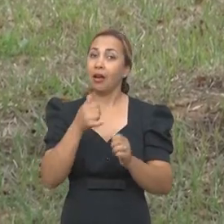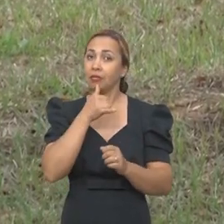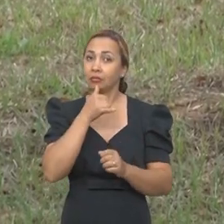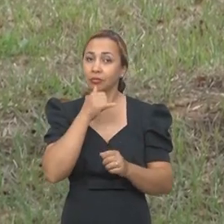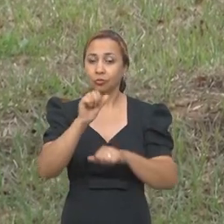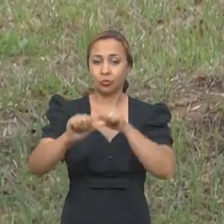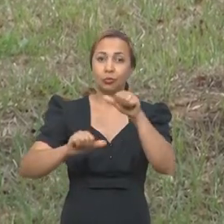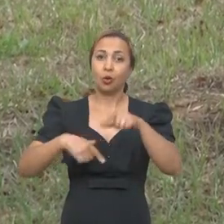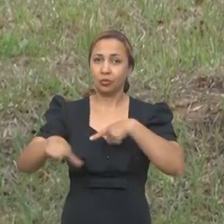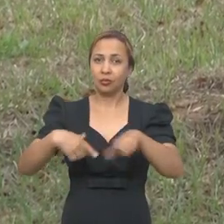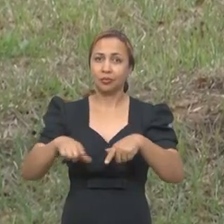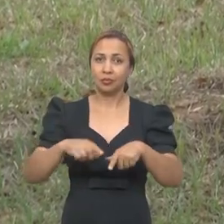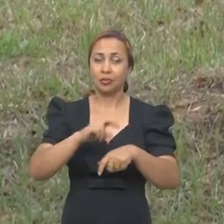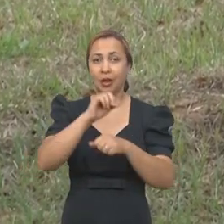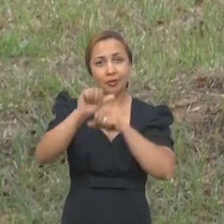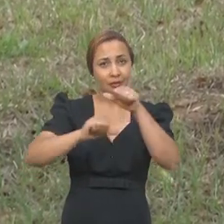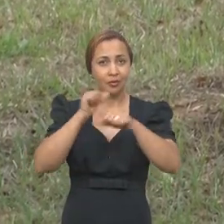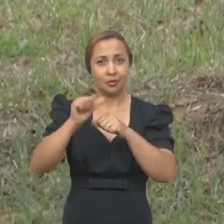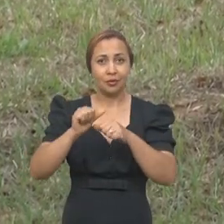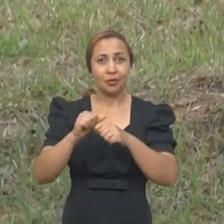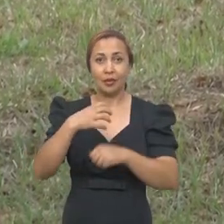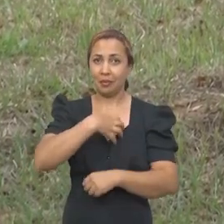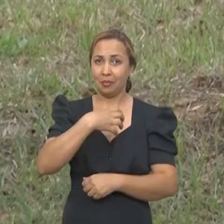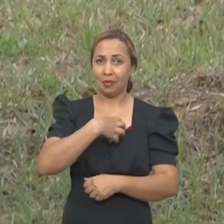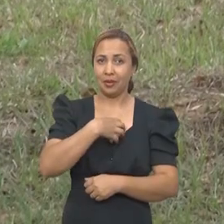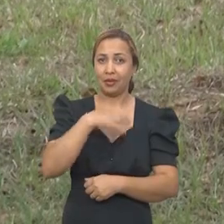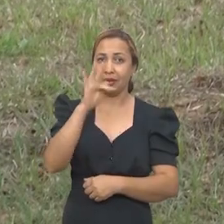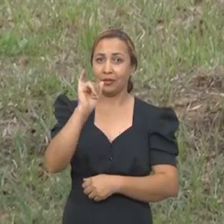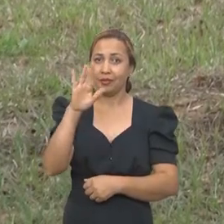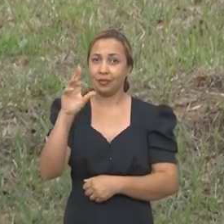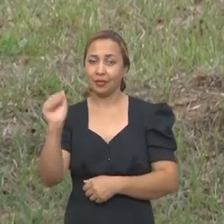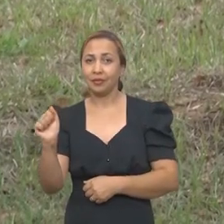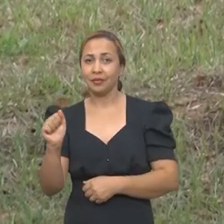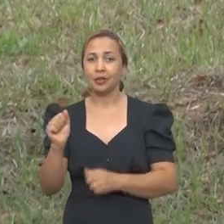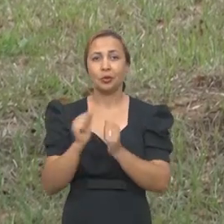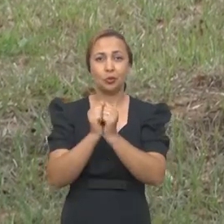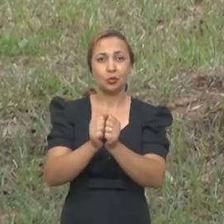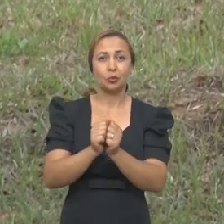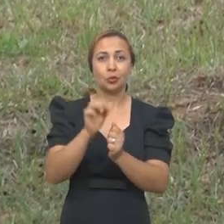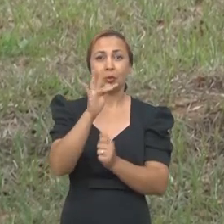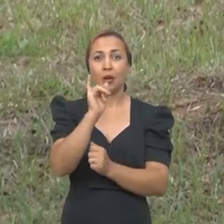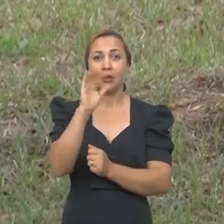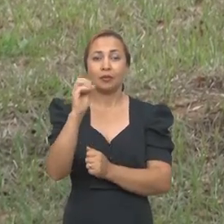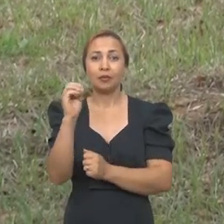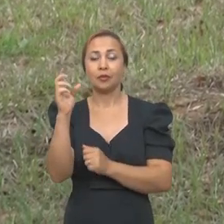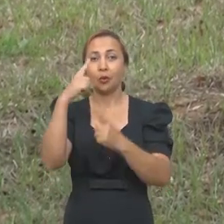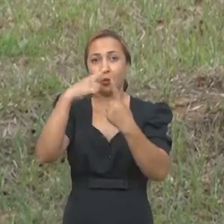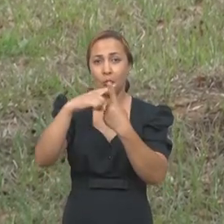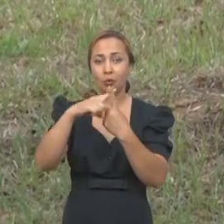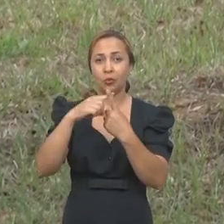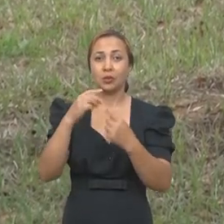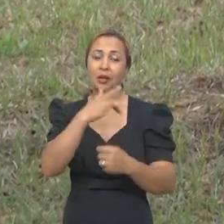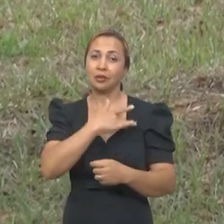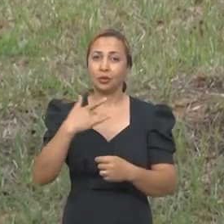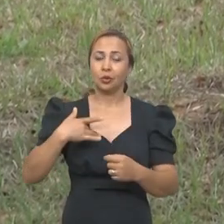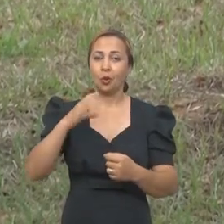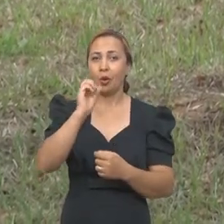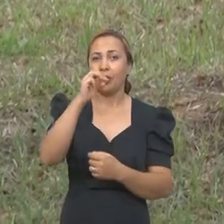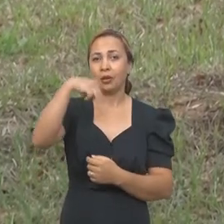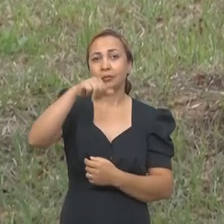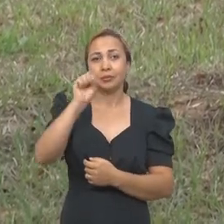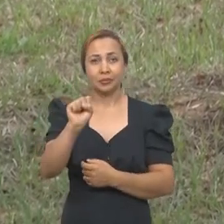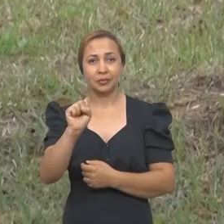desenvolvido na Universidade Estadual de Feira de Santana, na Bahia, em parceria com a Fiocruz e a Organização Mundial da Saúde.